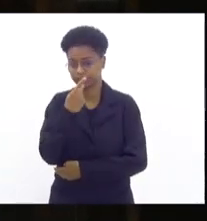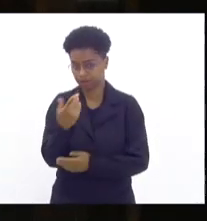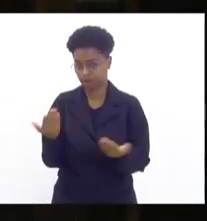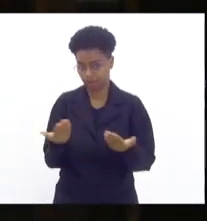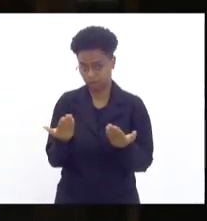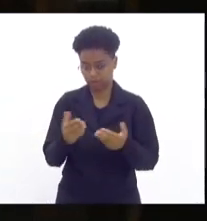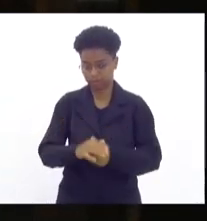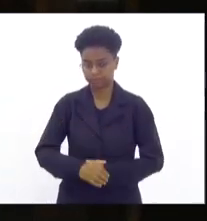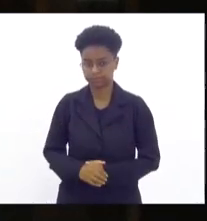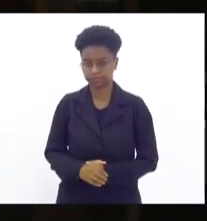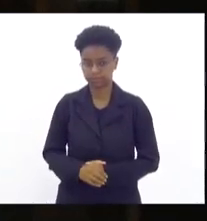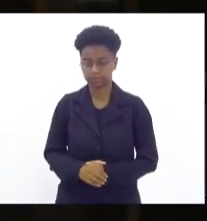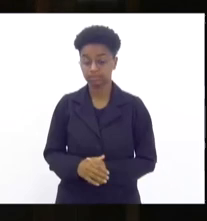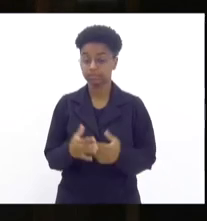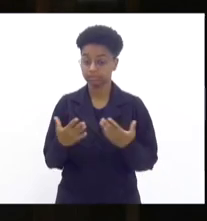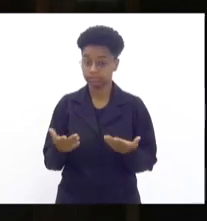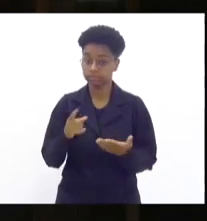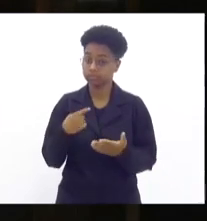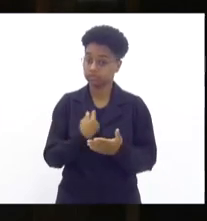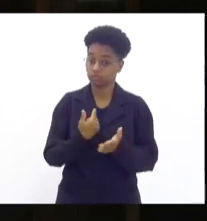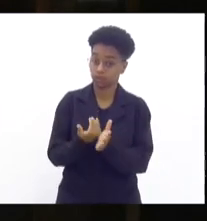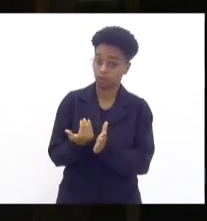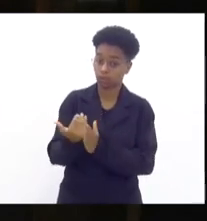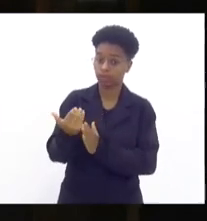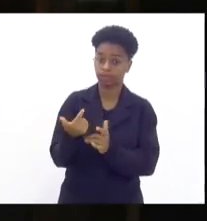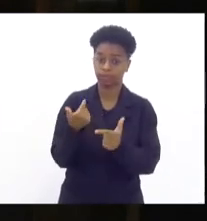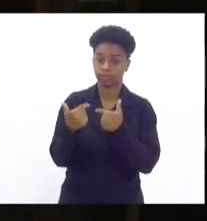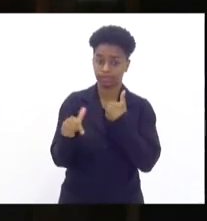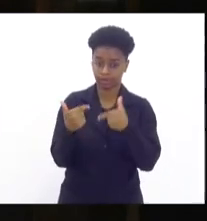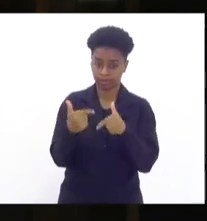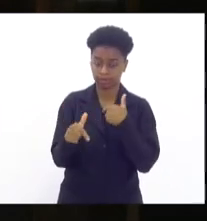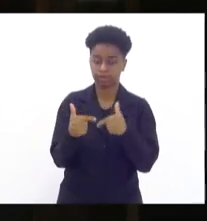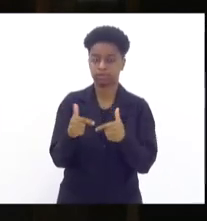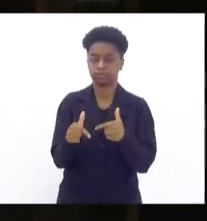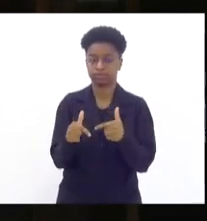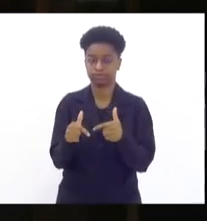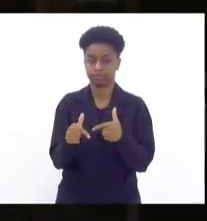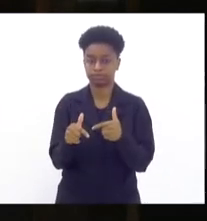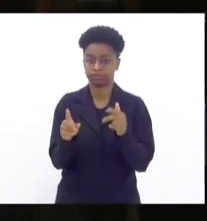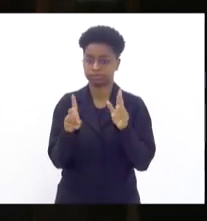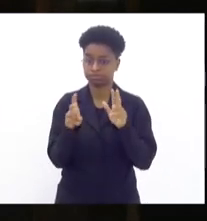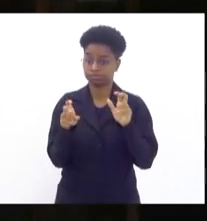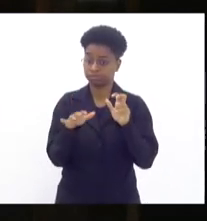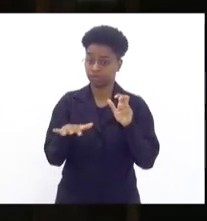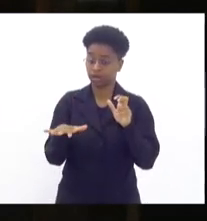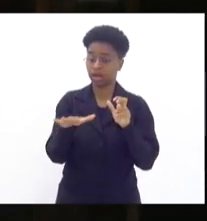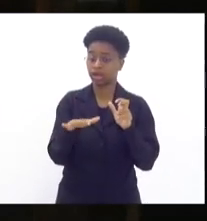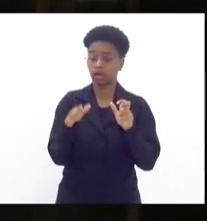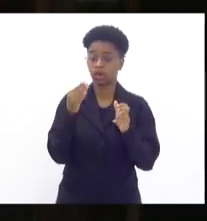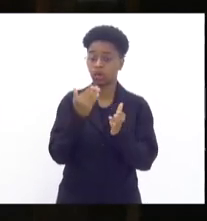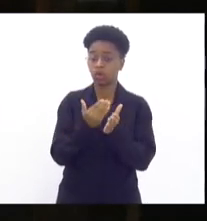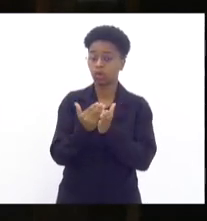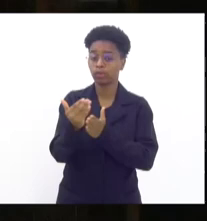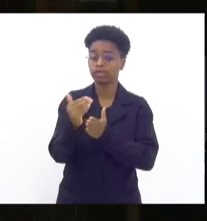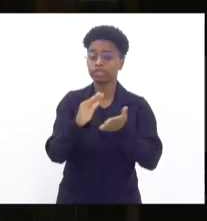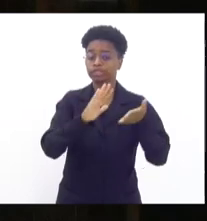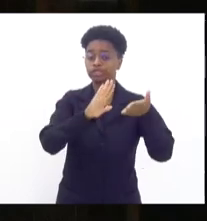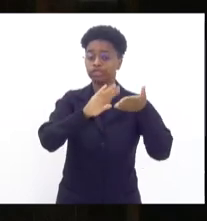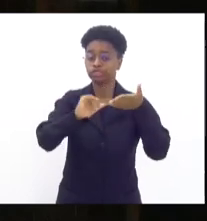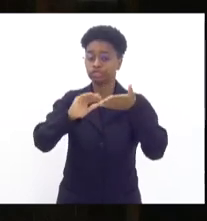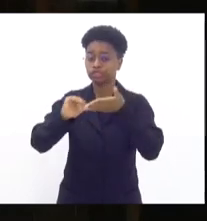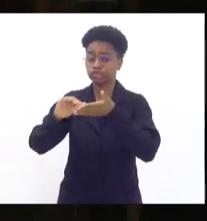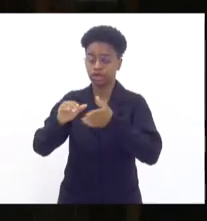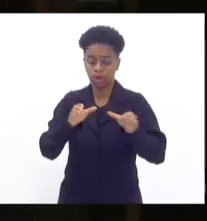falando aqui. E a gente começou a trabalhar essa situação de começar a remover barricadas